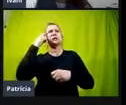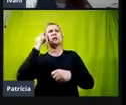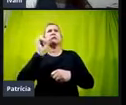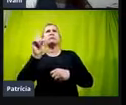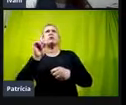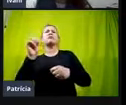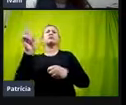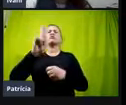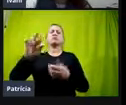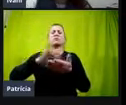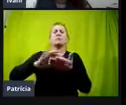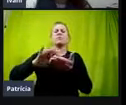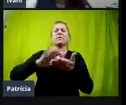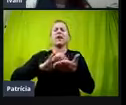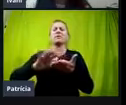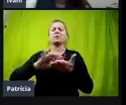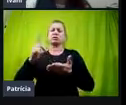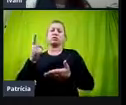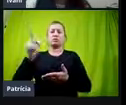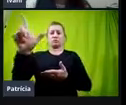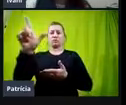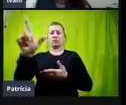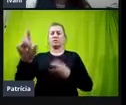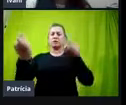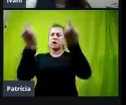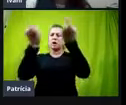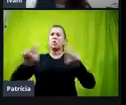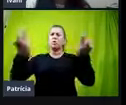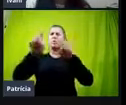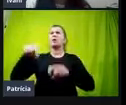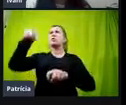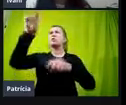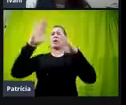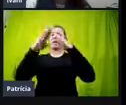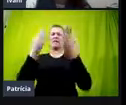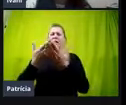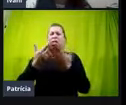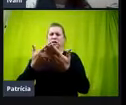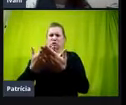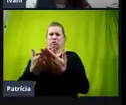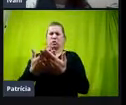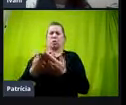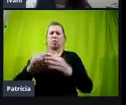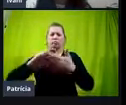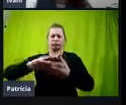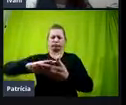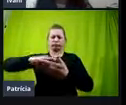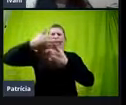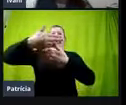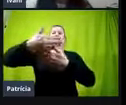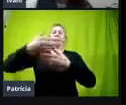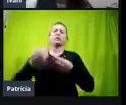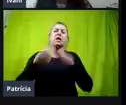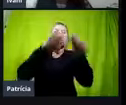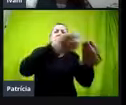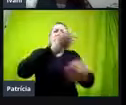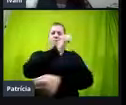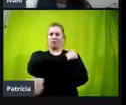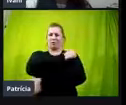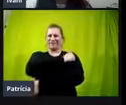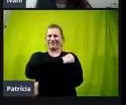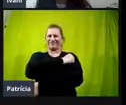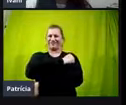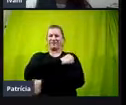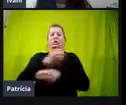de braile, então a gente consegue um computador lá na escola, preferencialmente um notebook, para entregar para o aluno, e